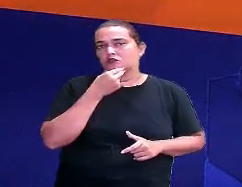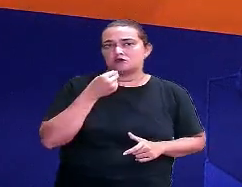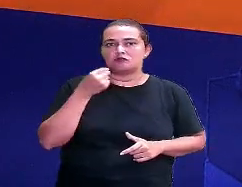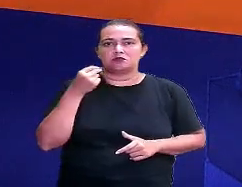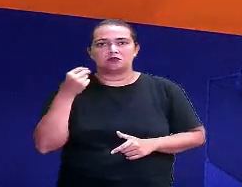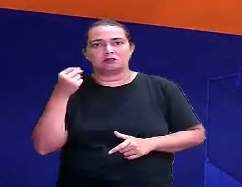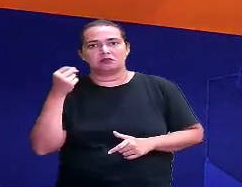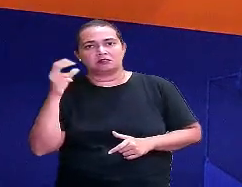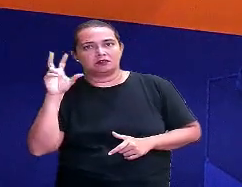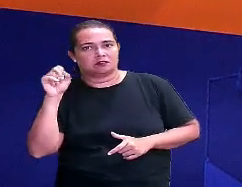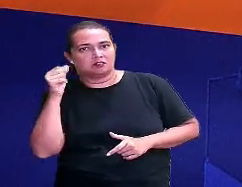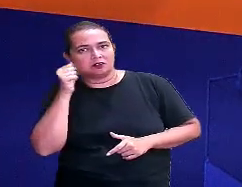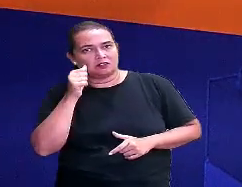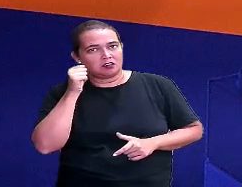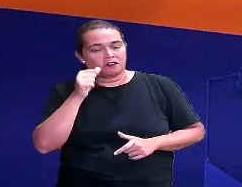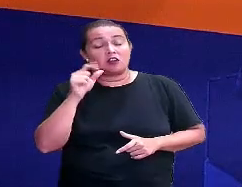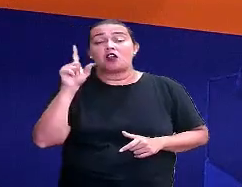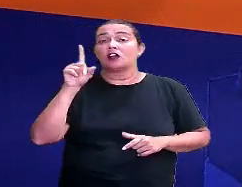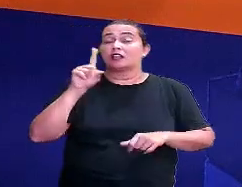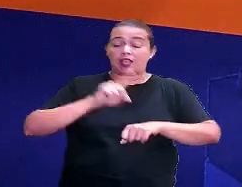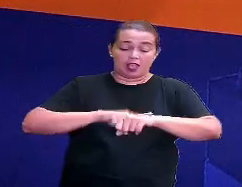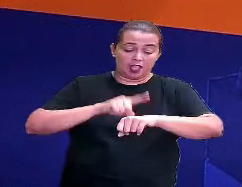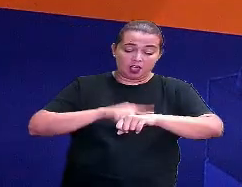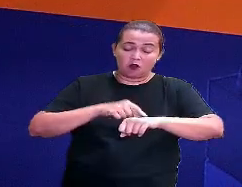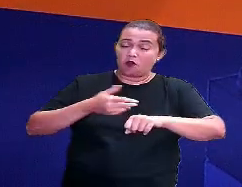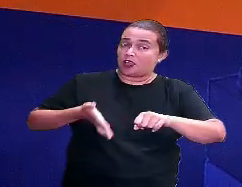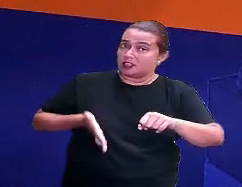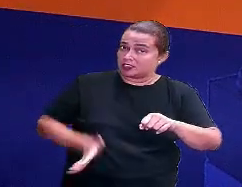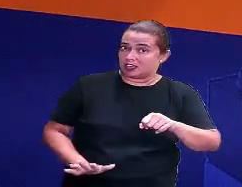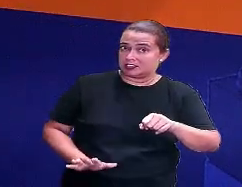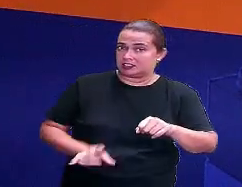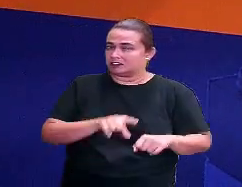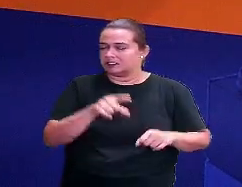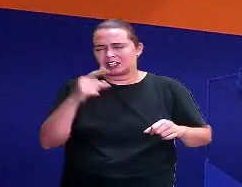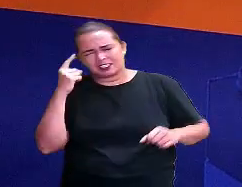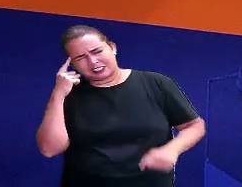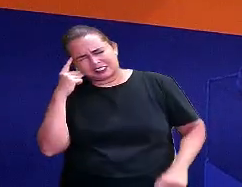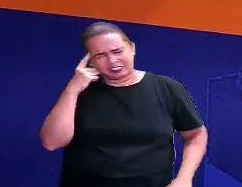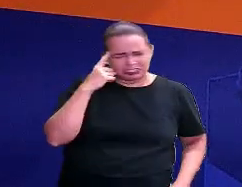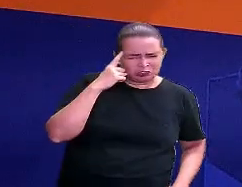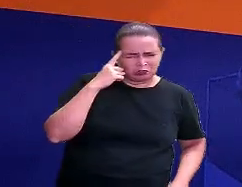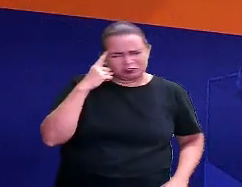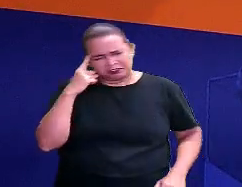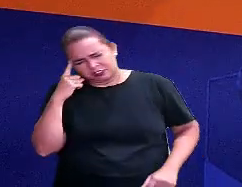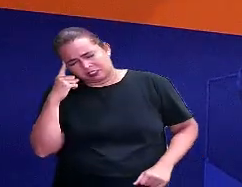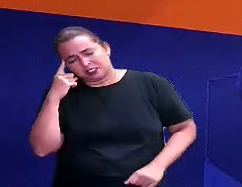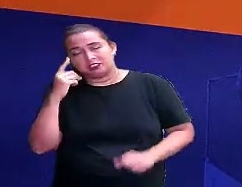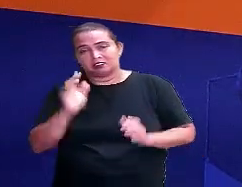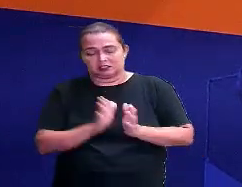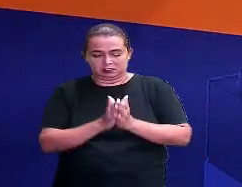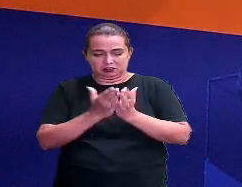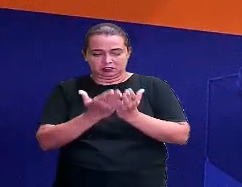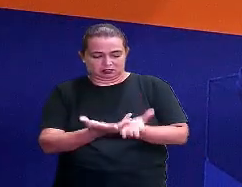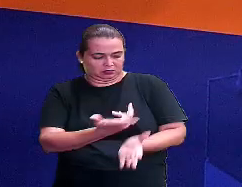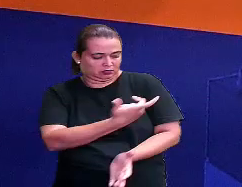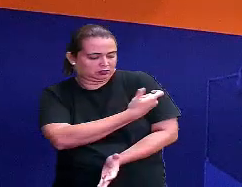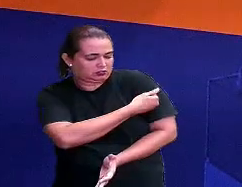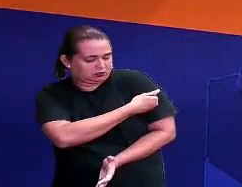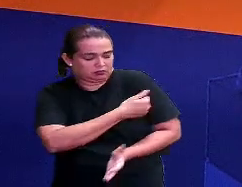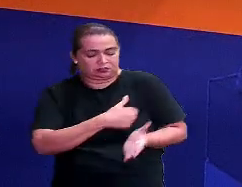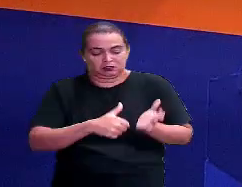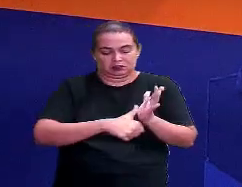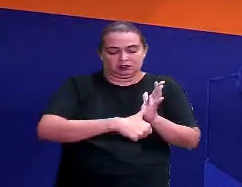nasceu, tem lá na certidão de documento. E quem ficou em dúvida entre a carteirinha de vacinação e a identidade?